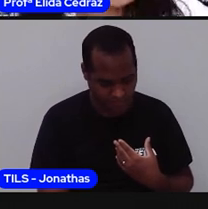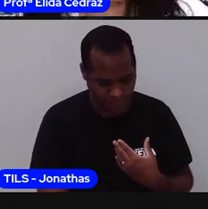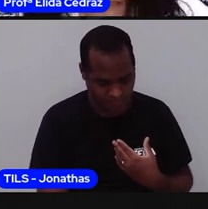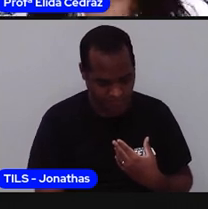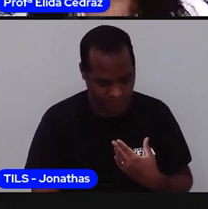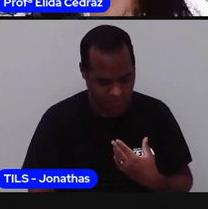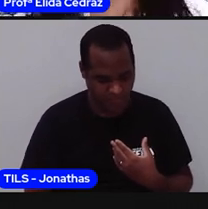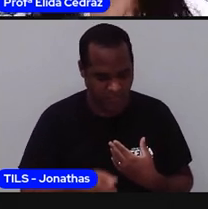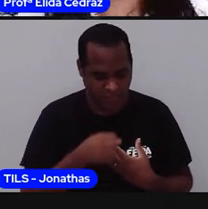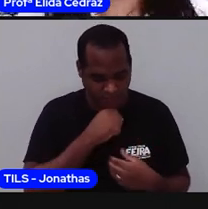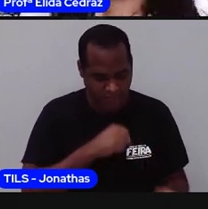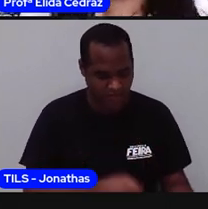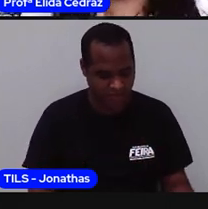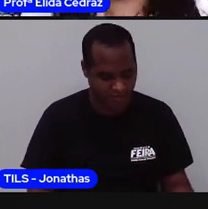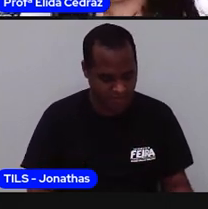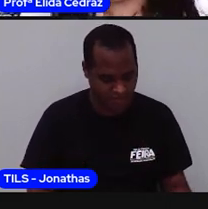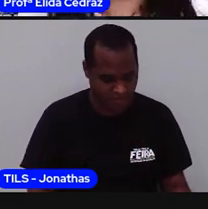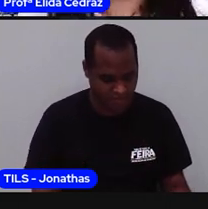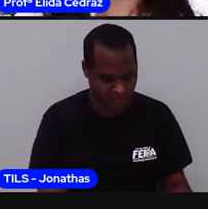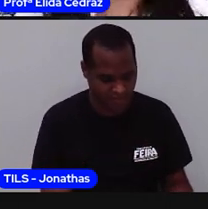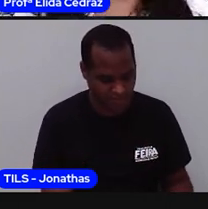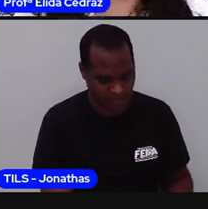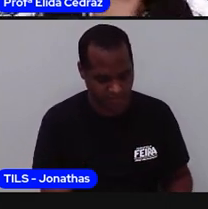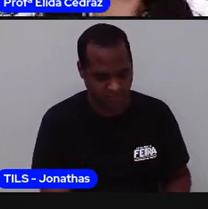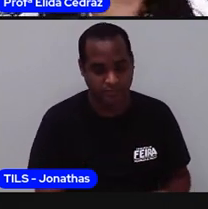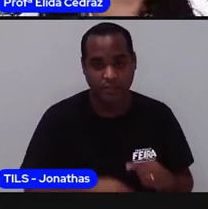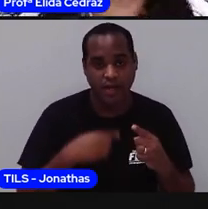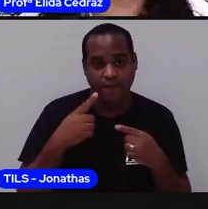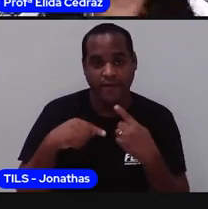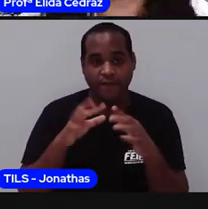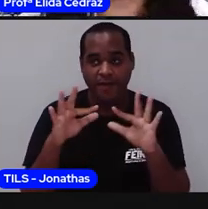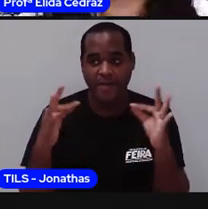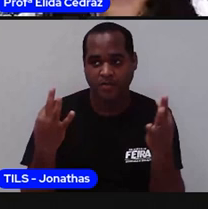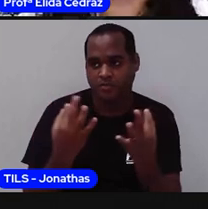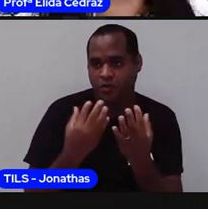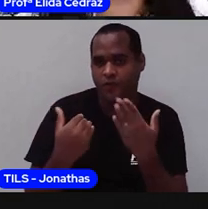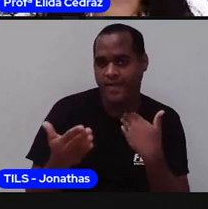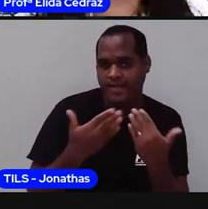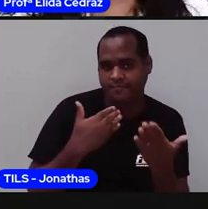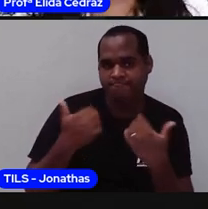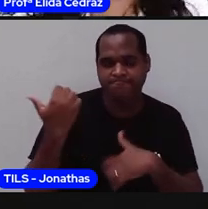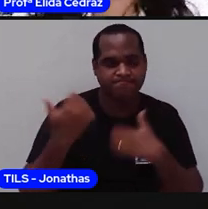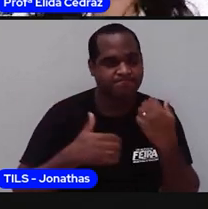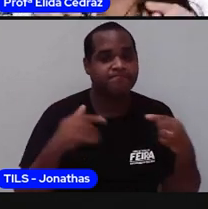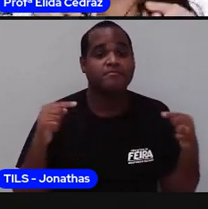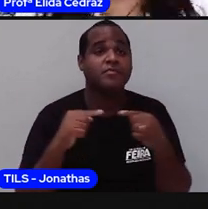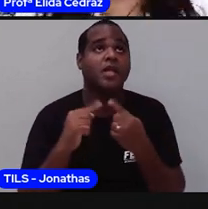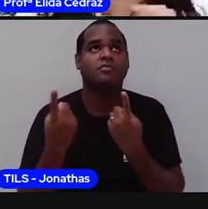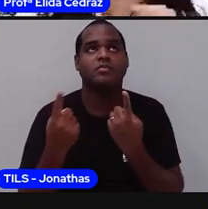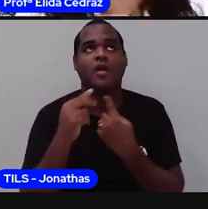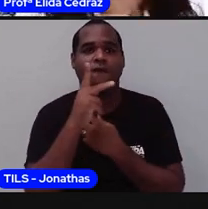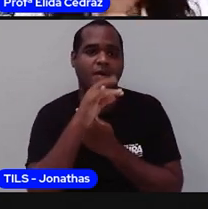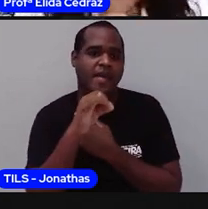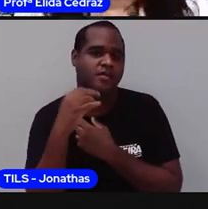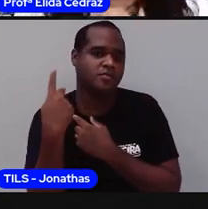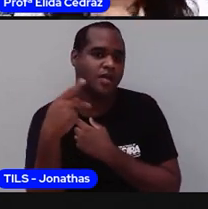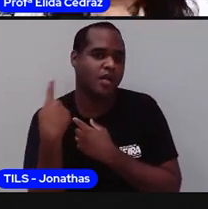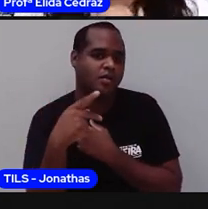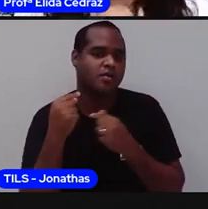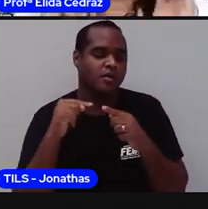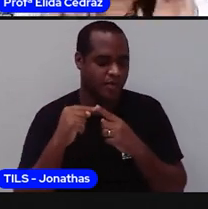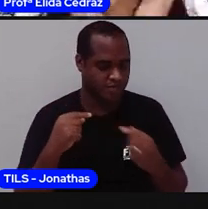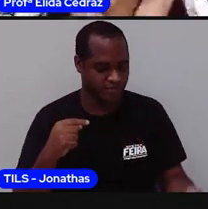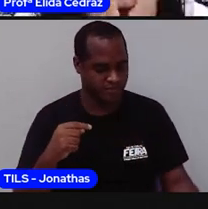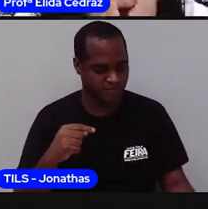avós. Converse com seus familiares e preencha com os nomes dos seus parentes a árvore genealógica